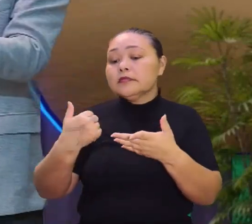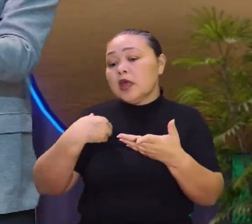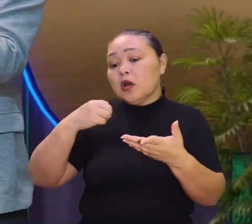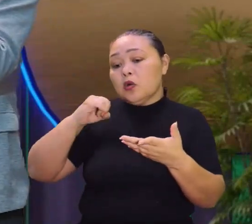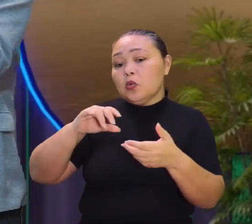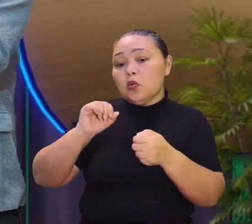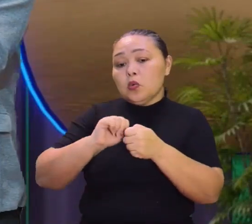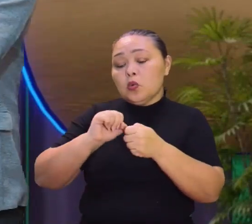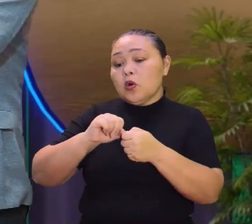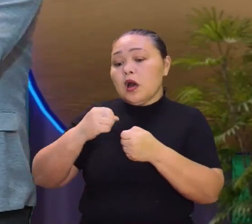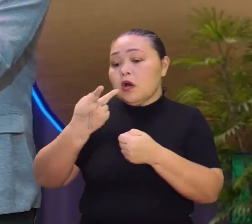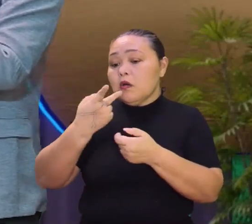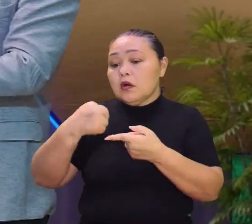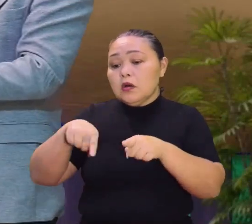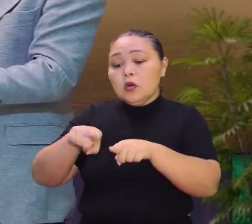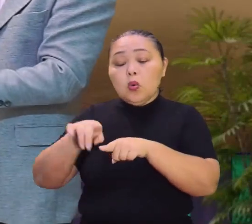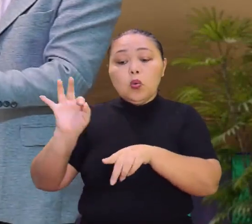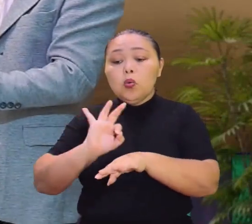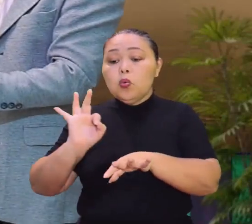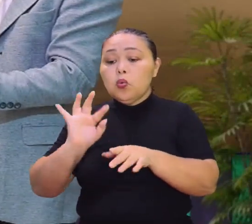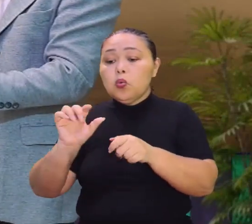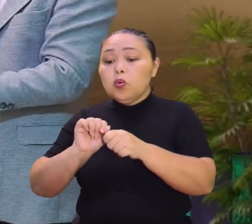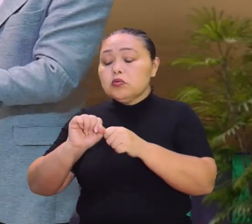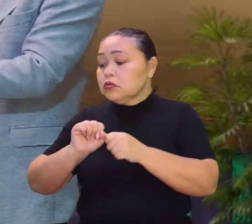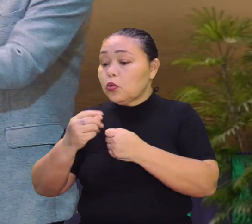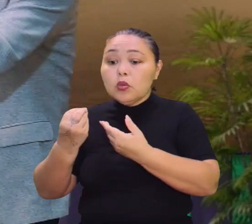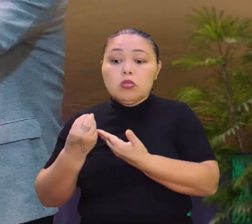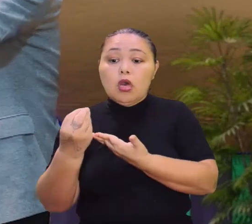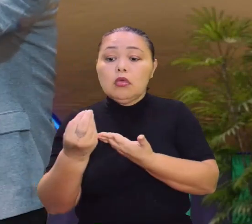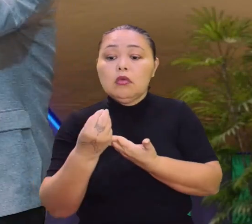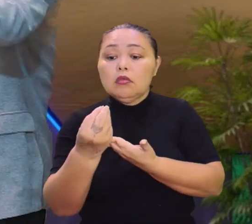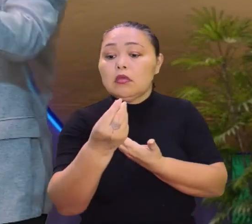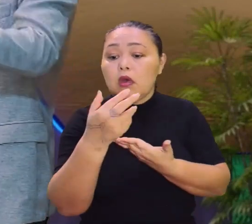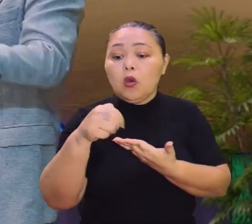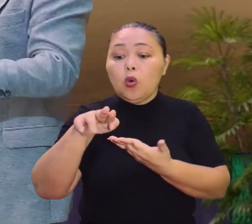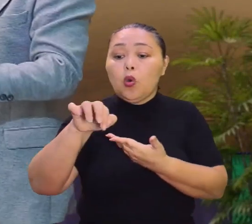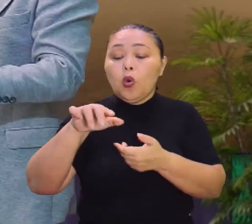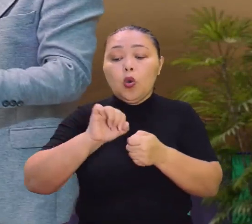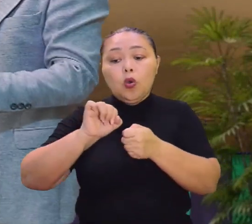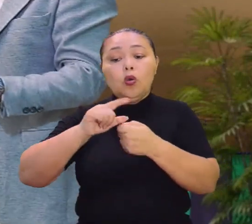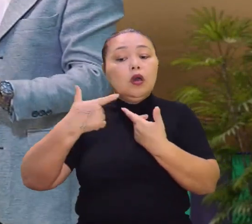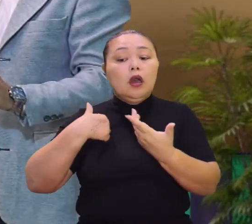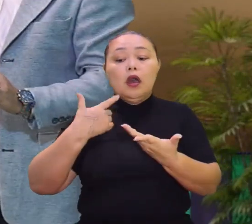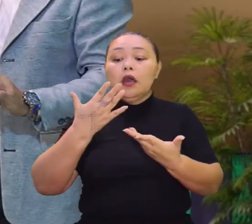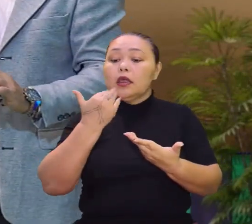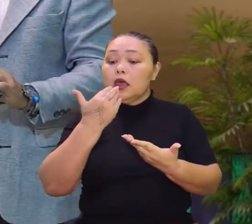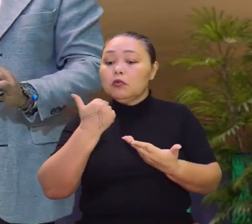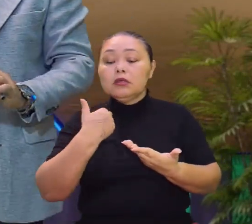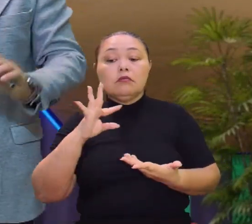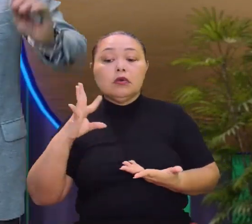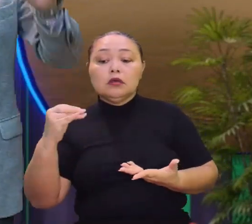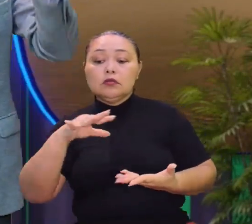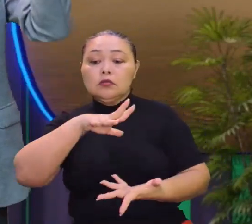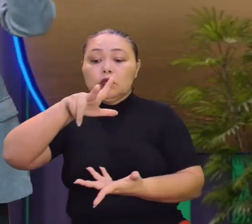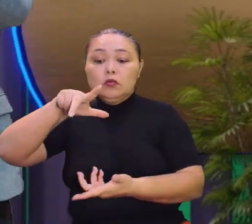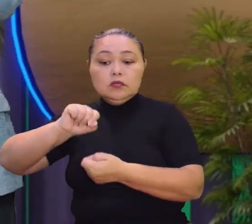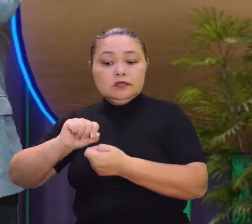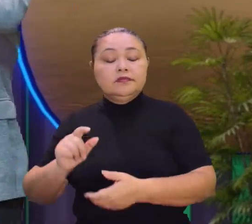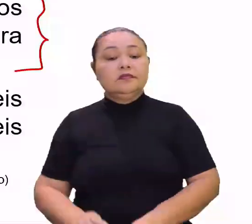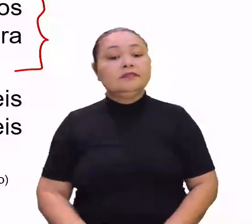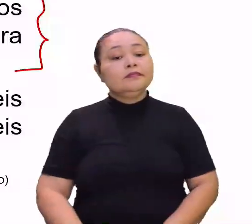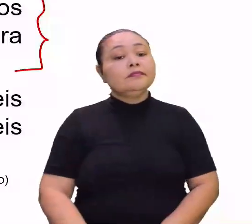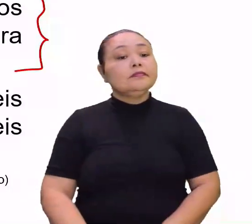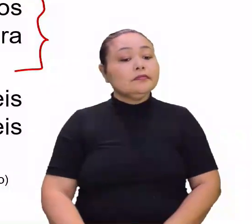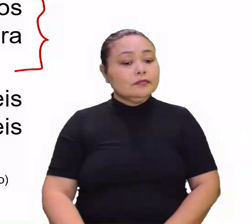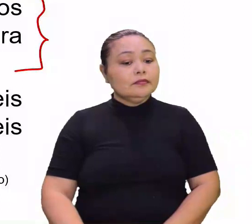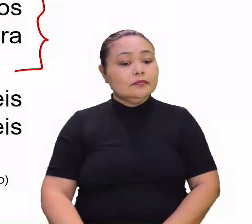se fosse do jeito que o Maltz estava falando, realmente não ia ter alimento para todo mundo. Exato. Se tudo fosse orgânico, como era. Com certeza. Exato, professor. Beleza. Vamos lá no